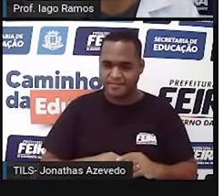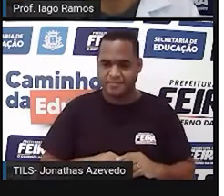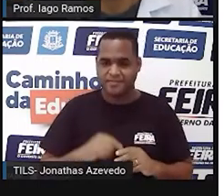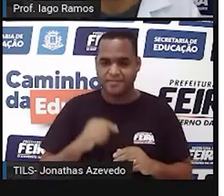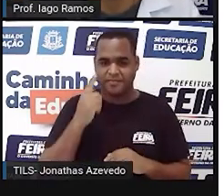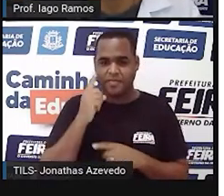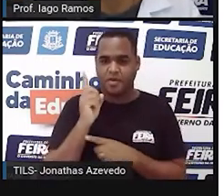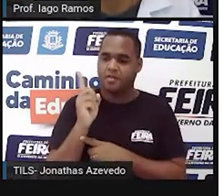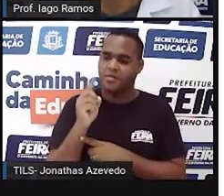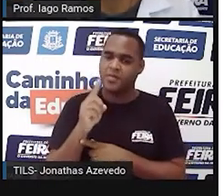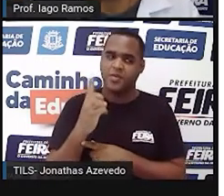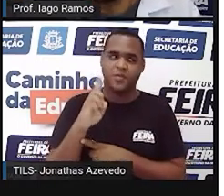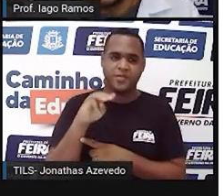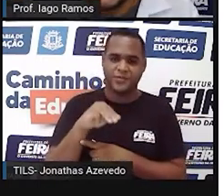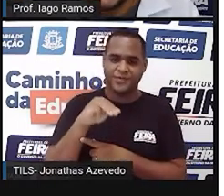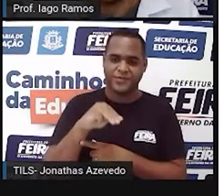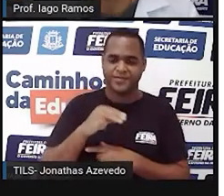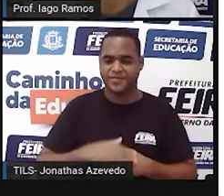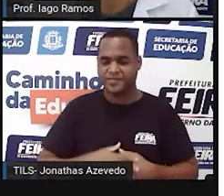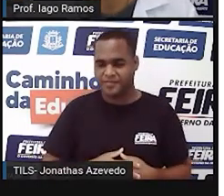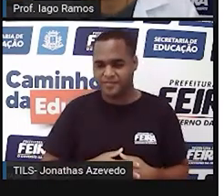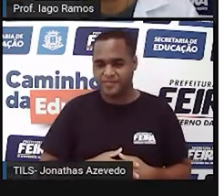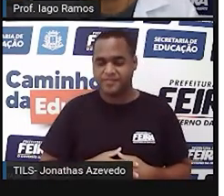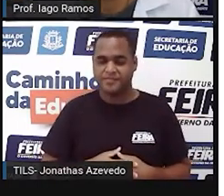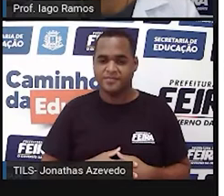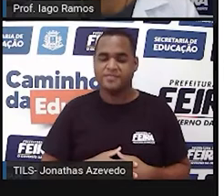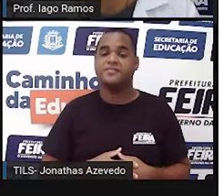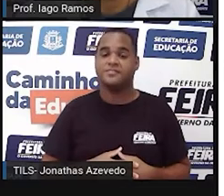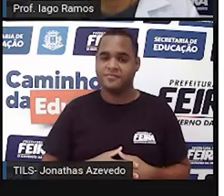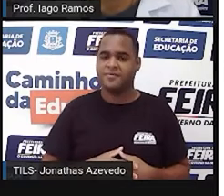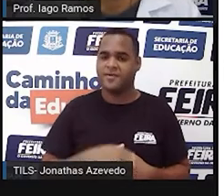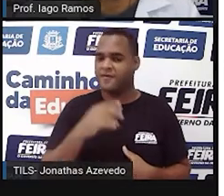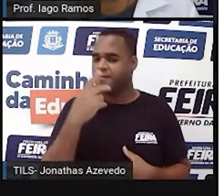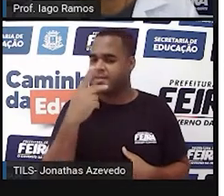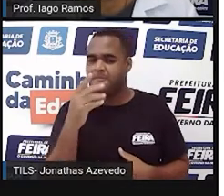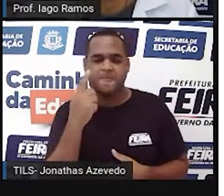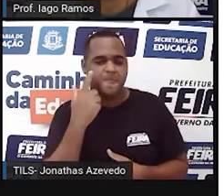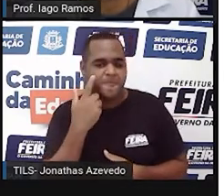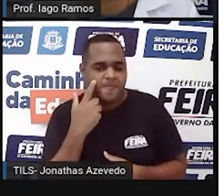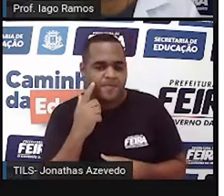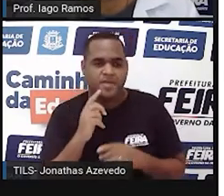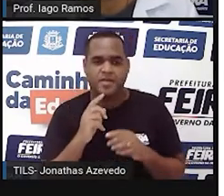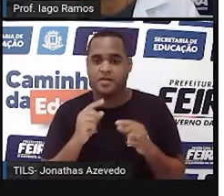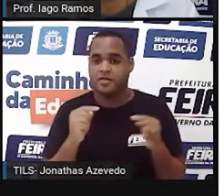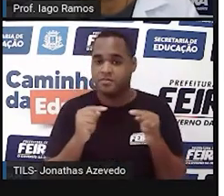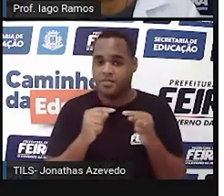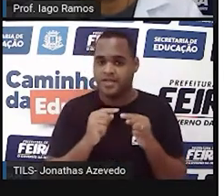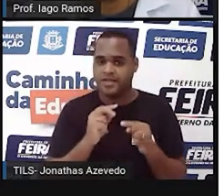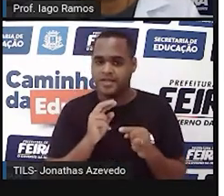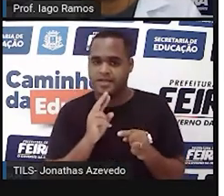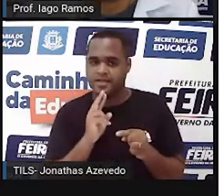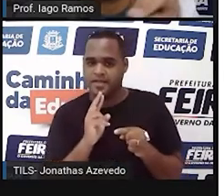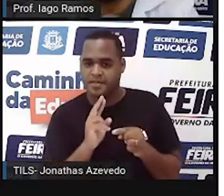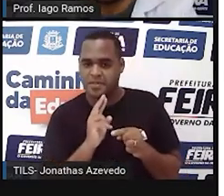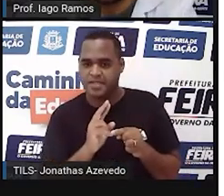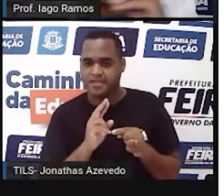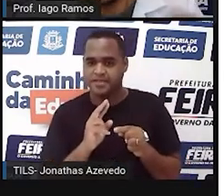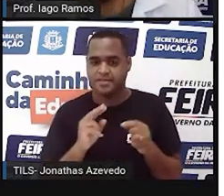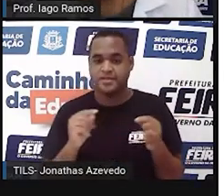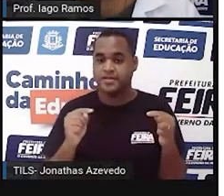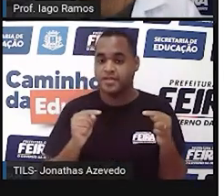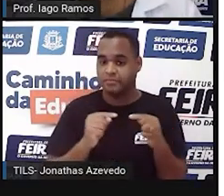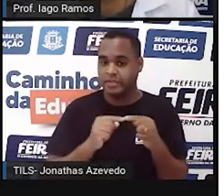cronometrozinho ali de um minuto para você ver se a resposta, na verdade, se é a afirmação,